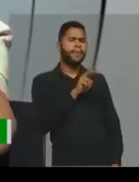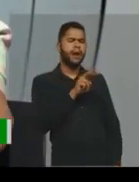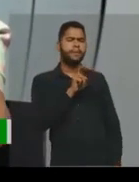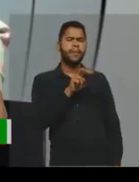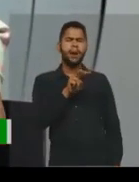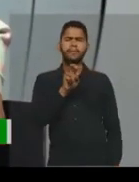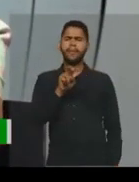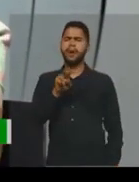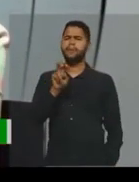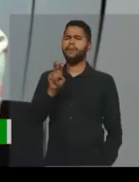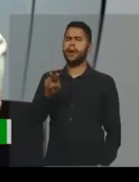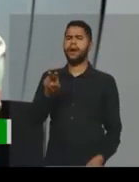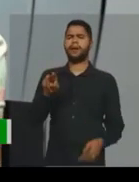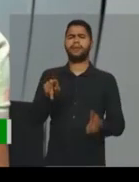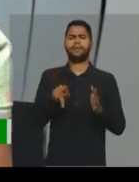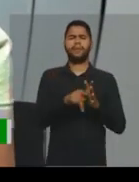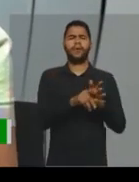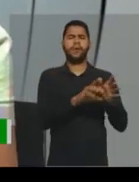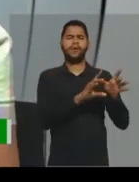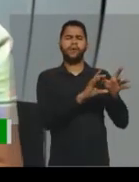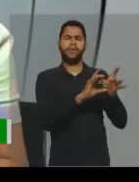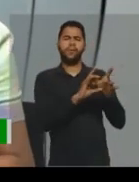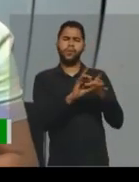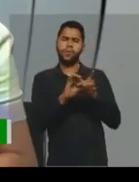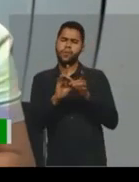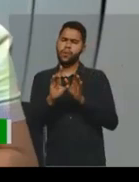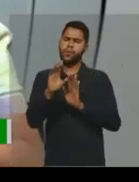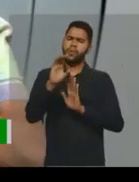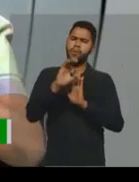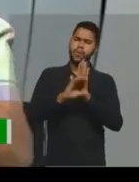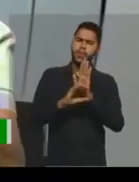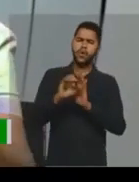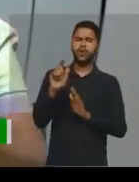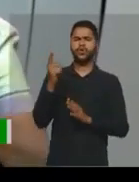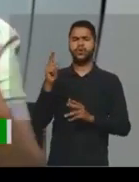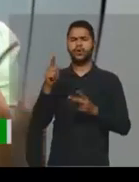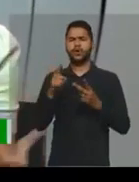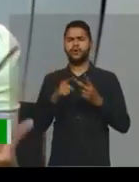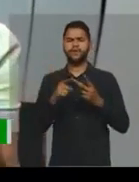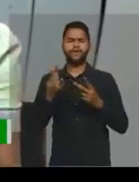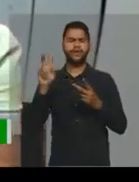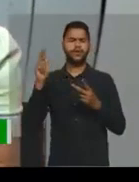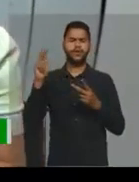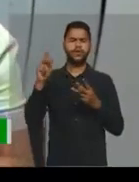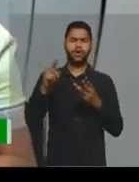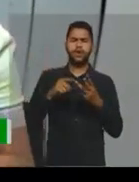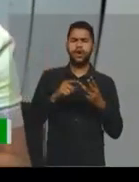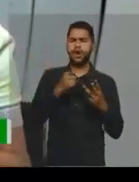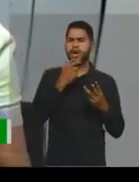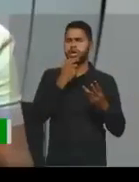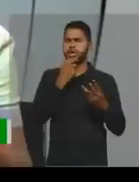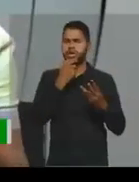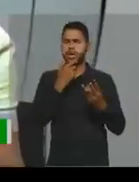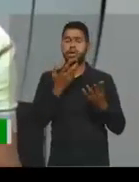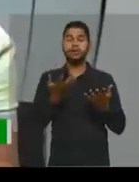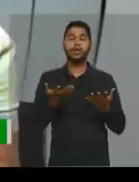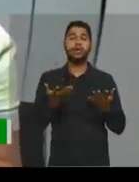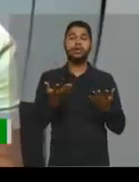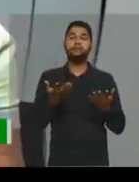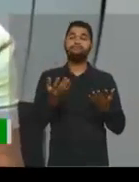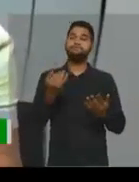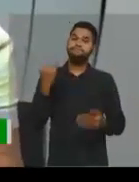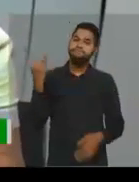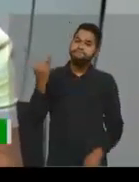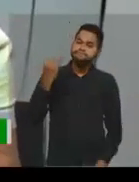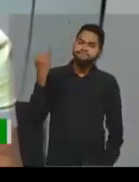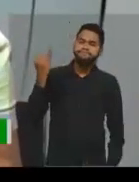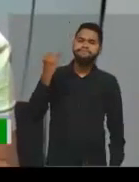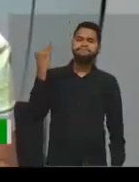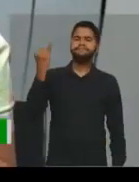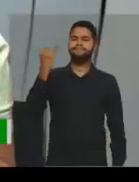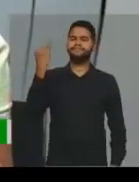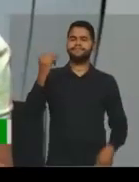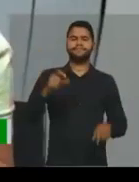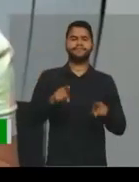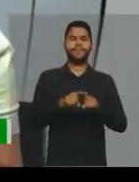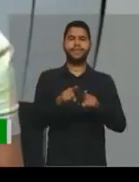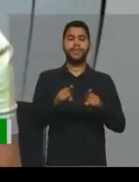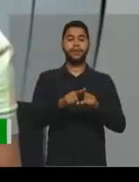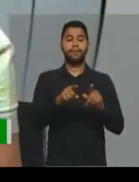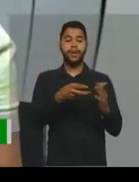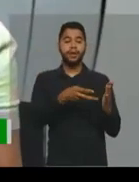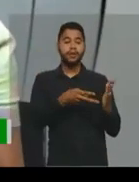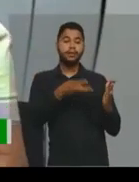componentes curriculares, né, geografia, história, inglês. Então, como é importante e como